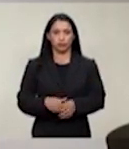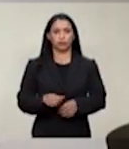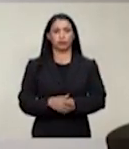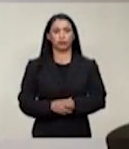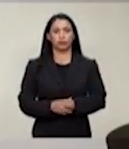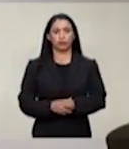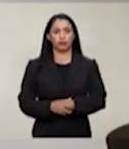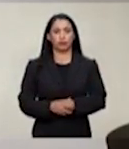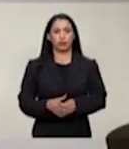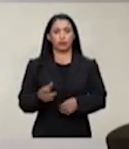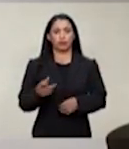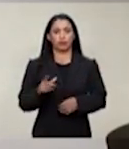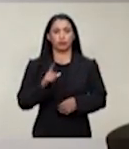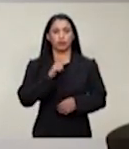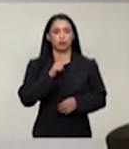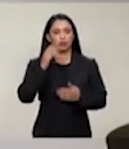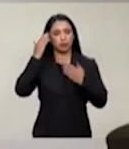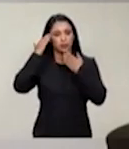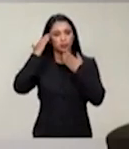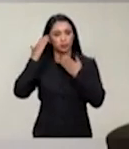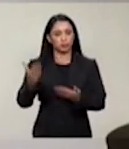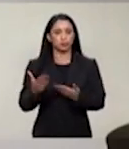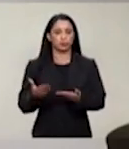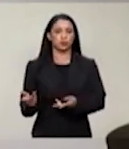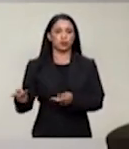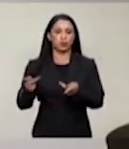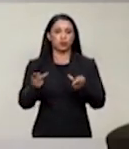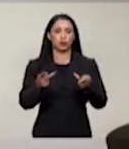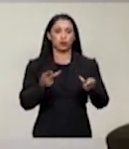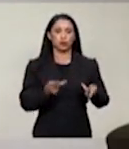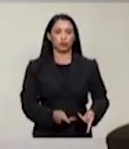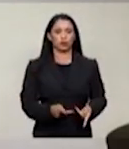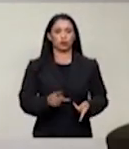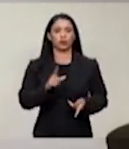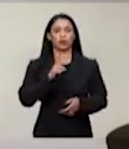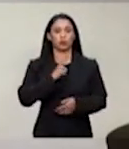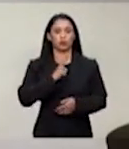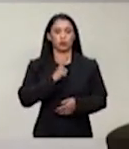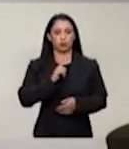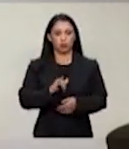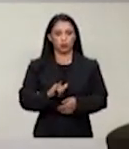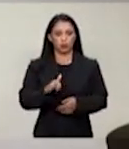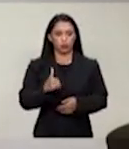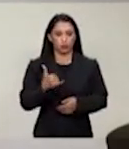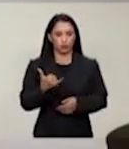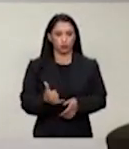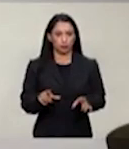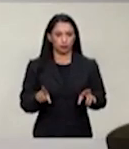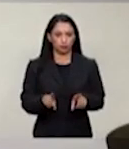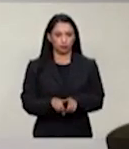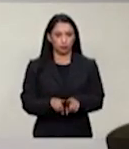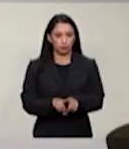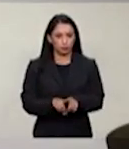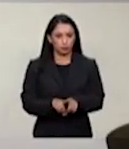convite, a oportunidade... Desce o Nascimento Guimarães, representante da ABPI. E cumprimentando,